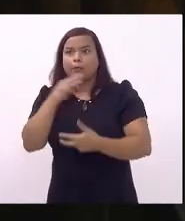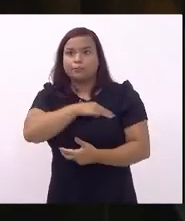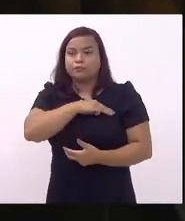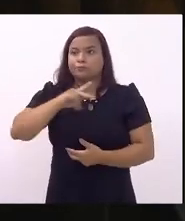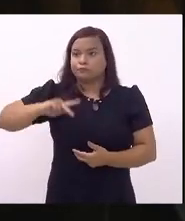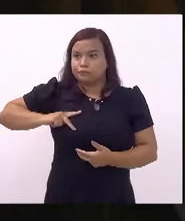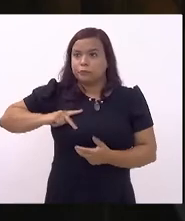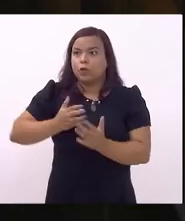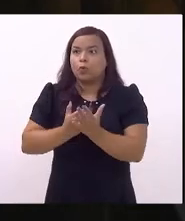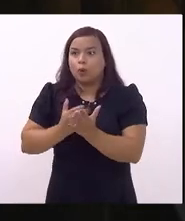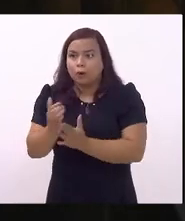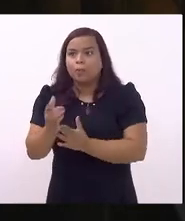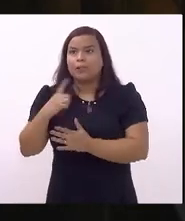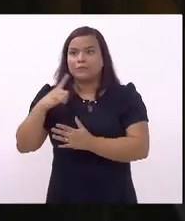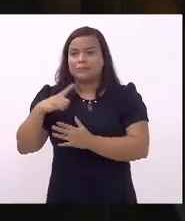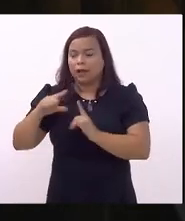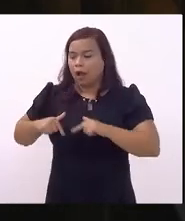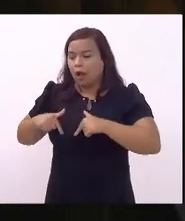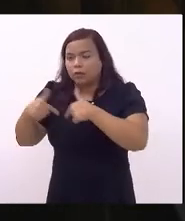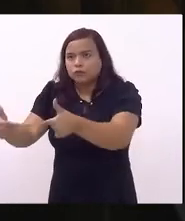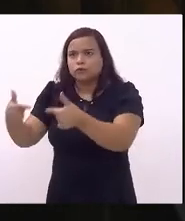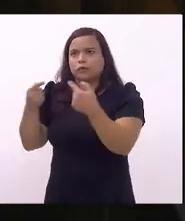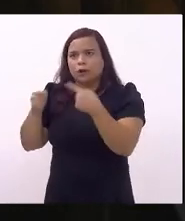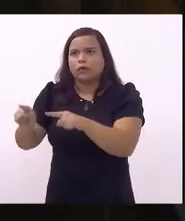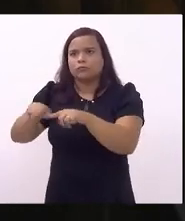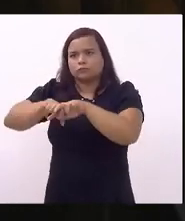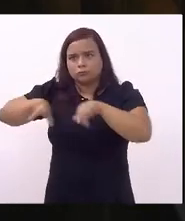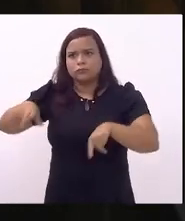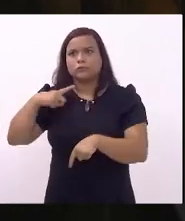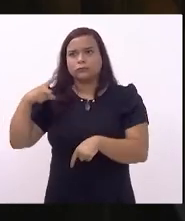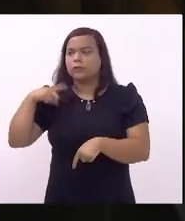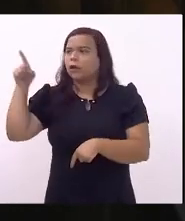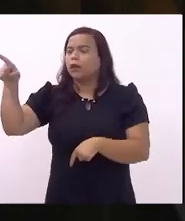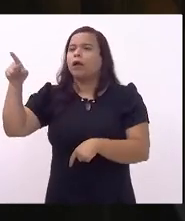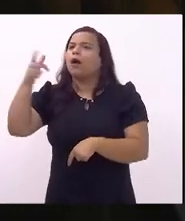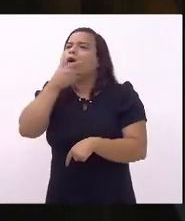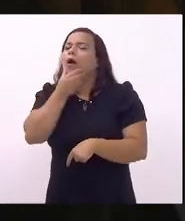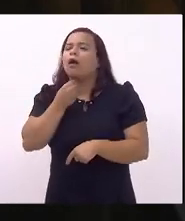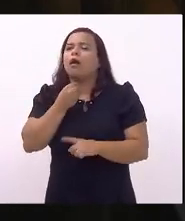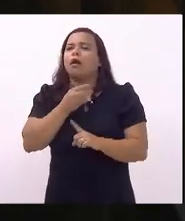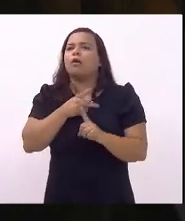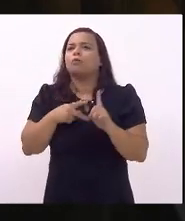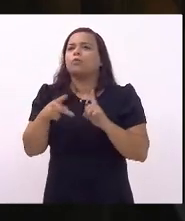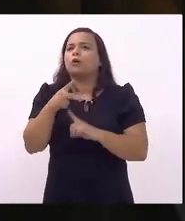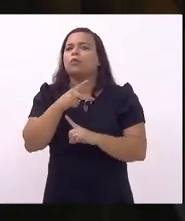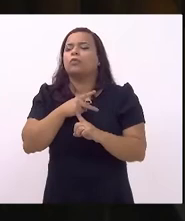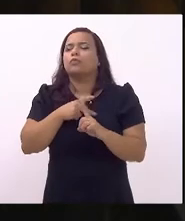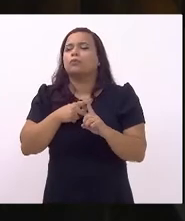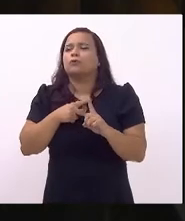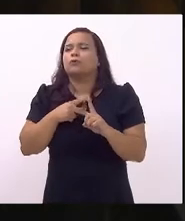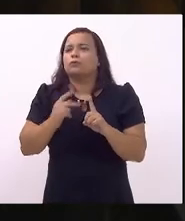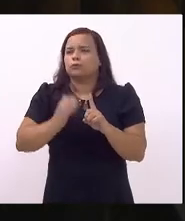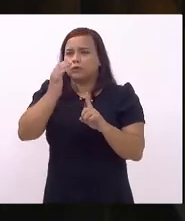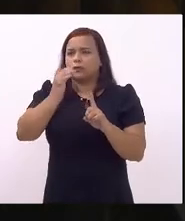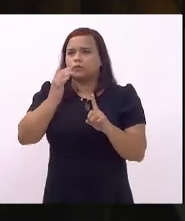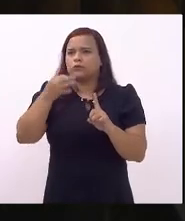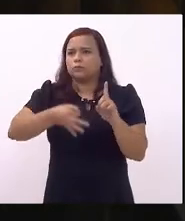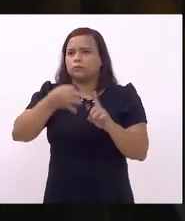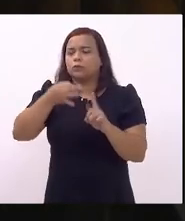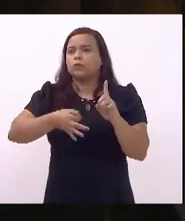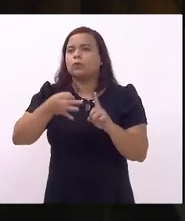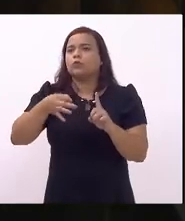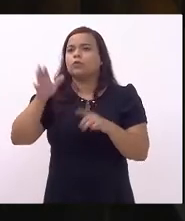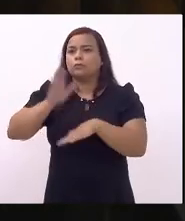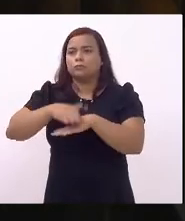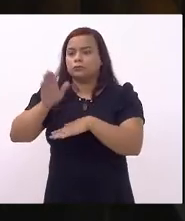sanções como o próprio procurador Deltan Dallagnol que foi sentenciado a pagar